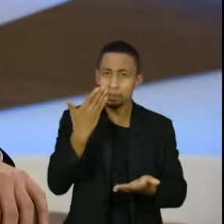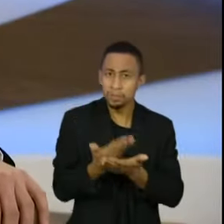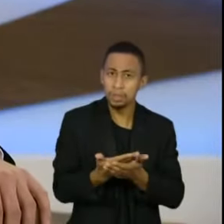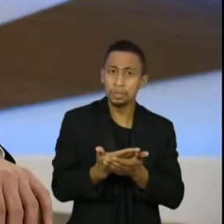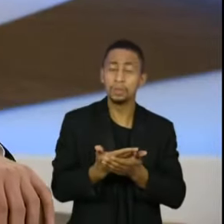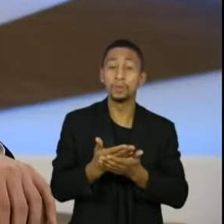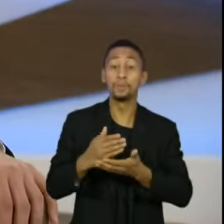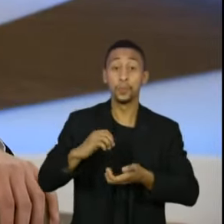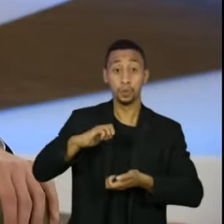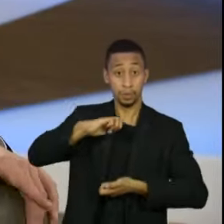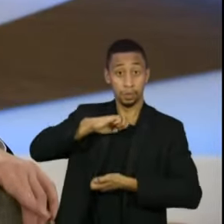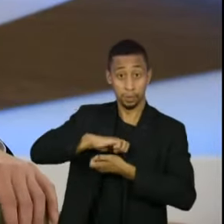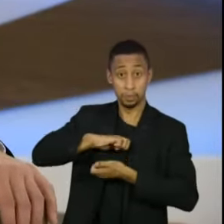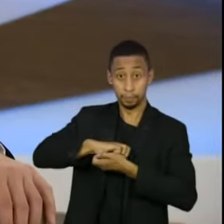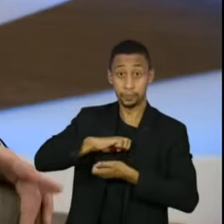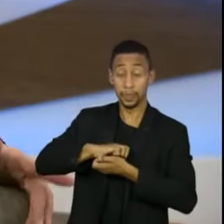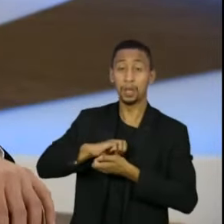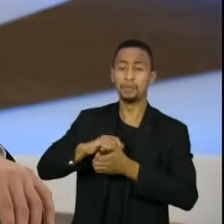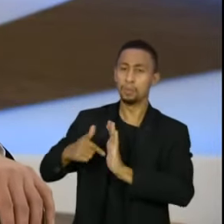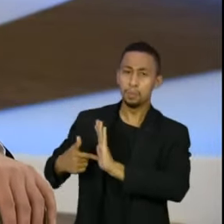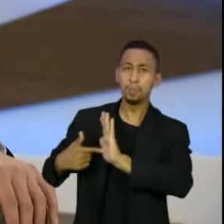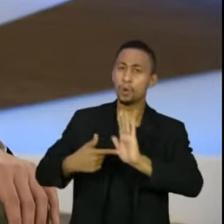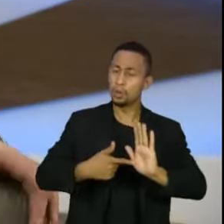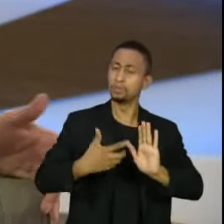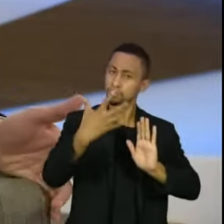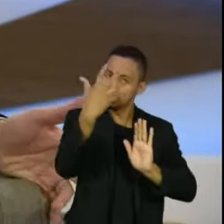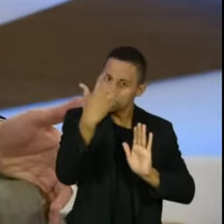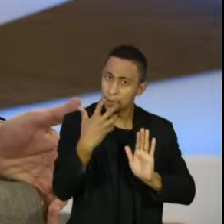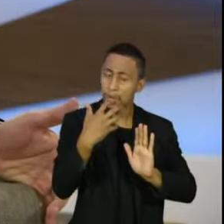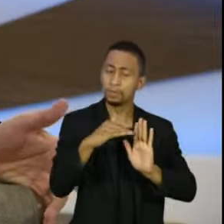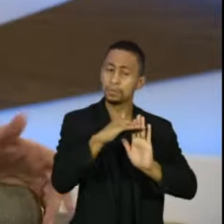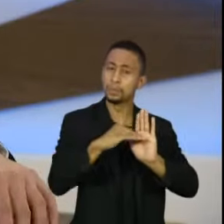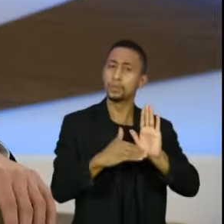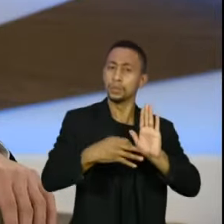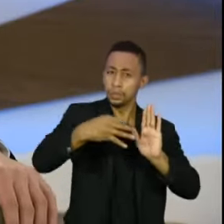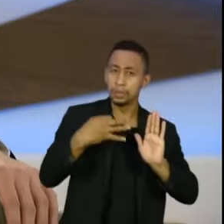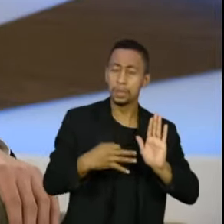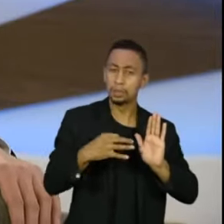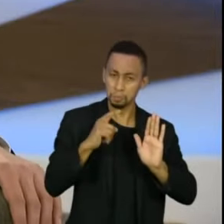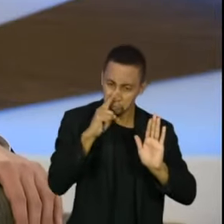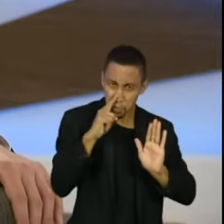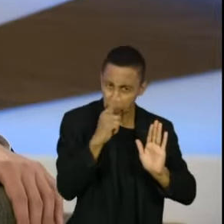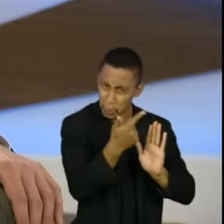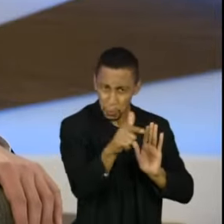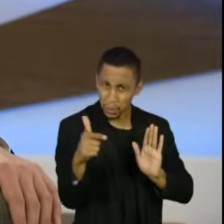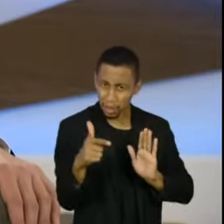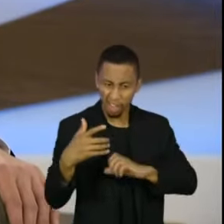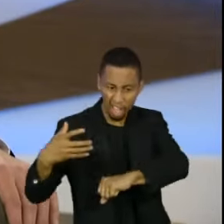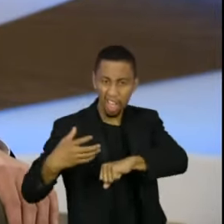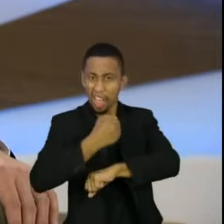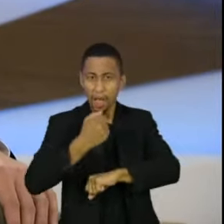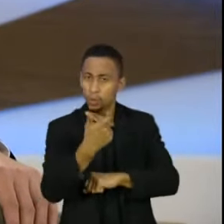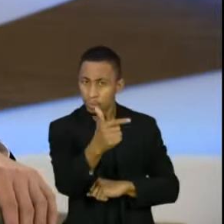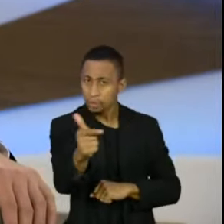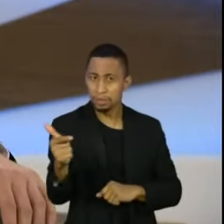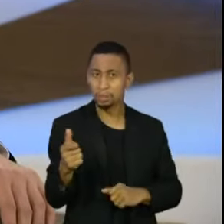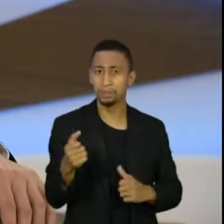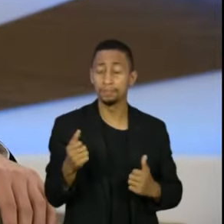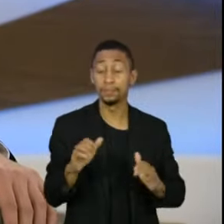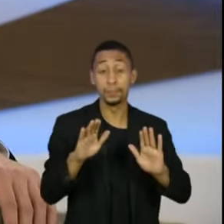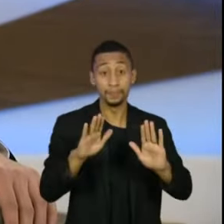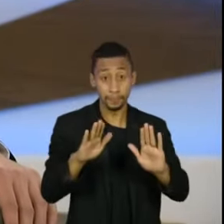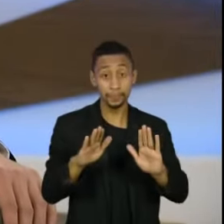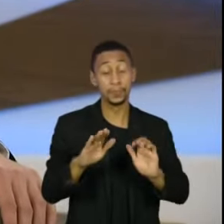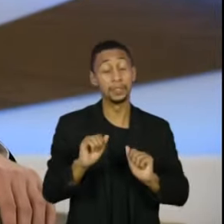Superior Eleitoral a sua rigidez, a sua seriedade e nenhum risco de que seja fraudado. Mas, evidentemente, quando